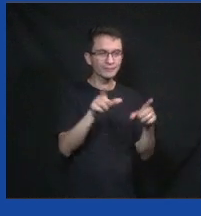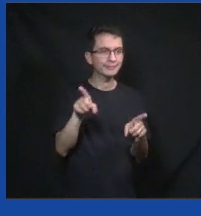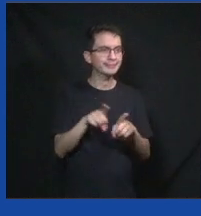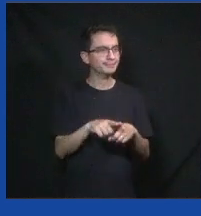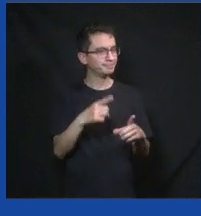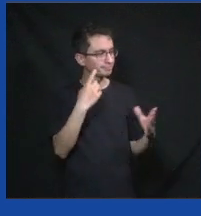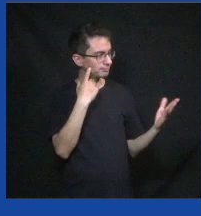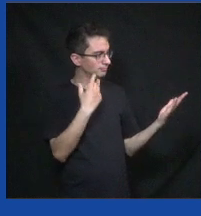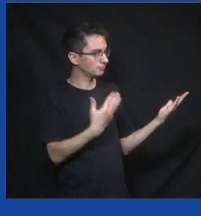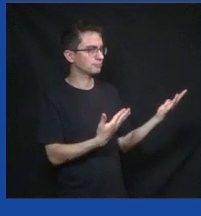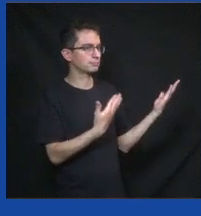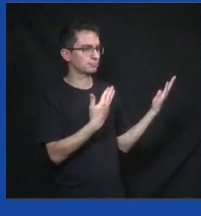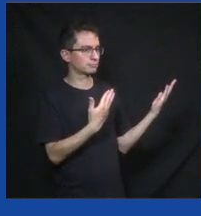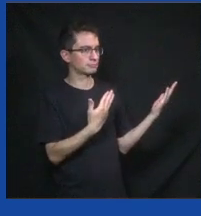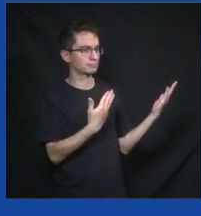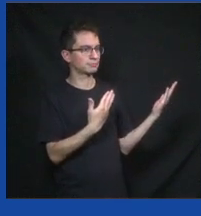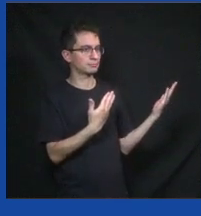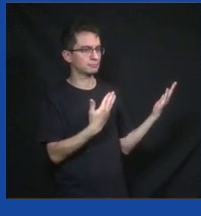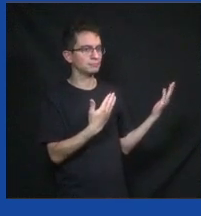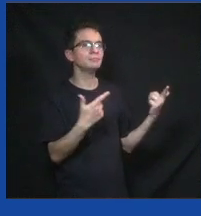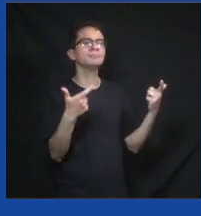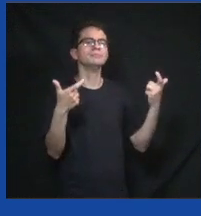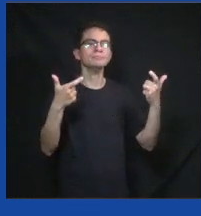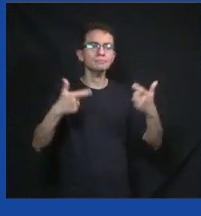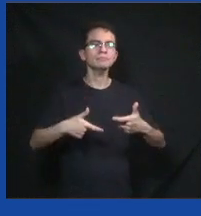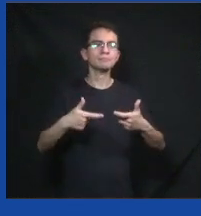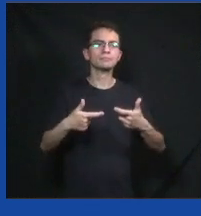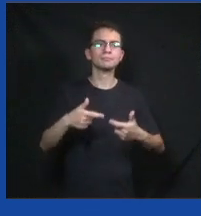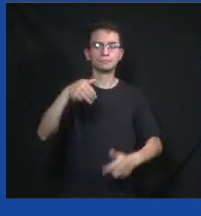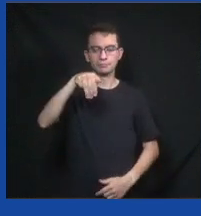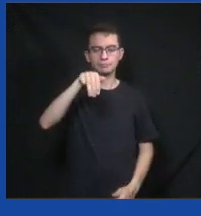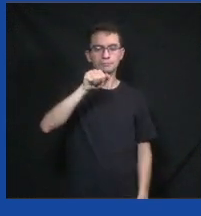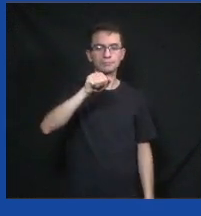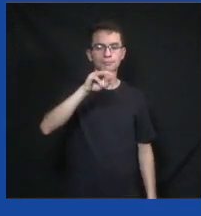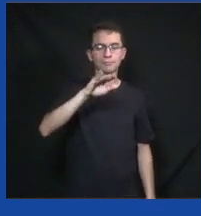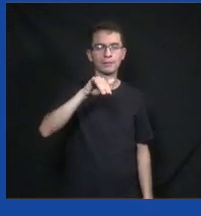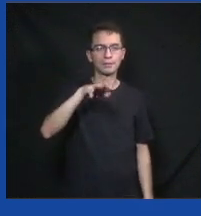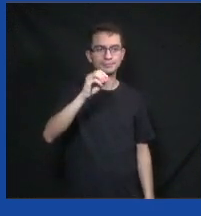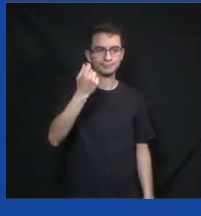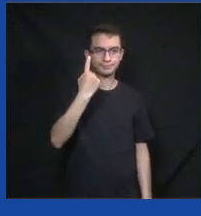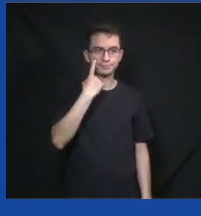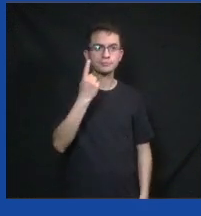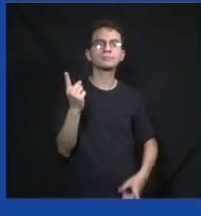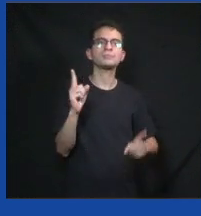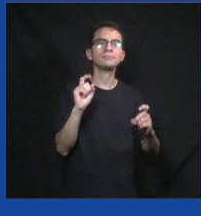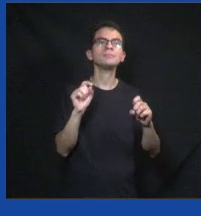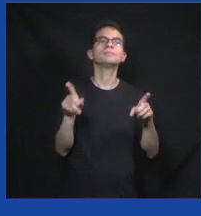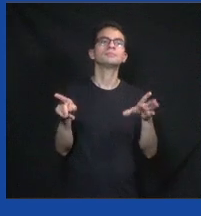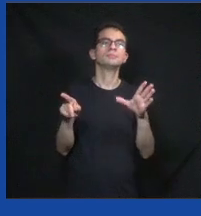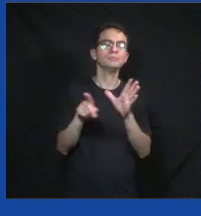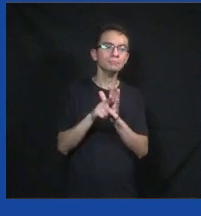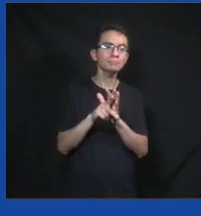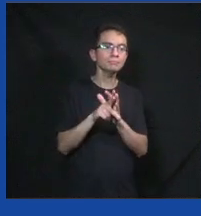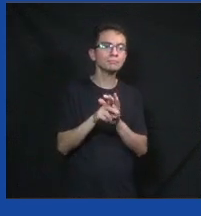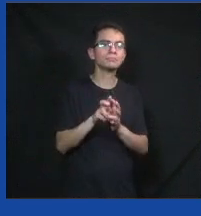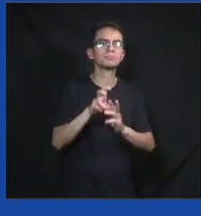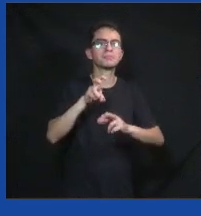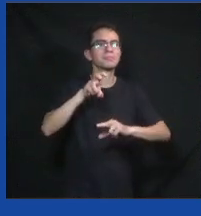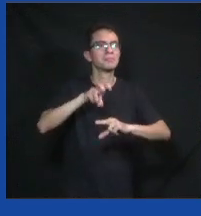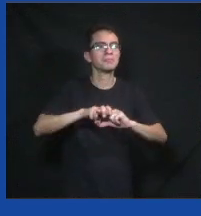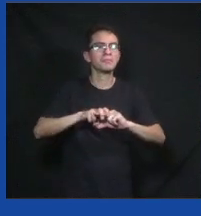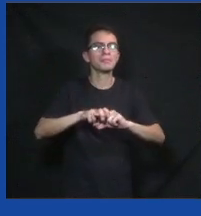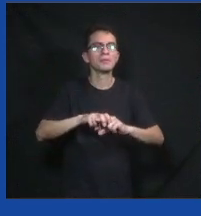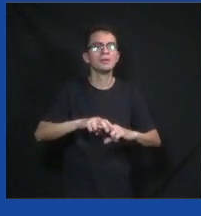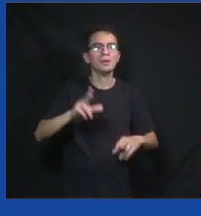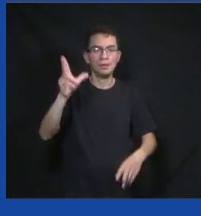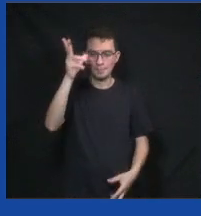A Prefeitura de Maceió, que é uma das cidades que utiliza a plataforma. Eu estou aqui como se tivesse essa foto como se fosse da cadeira do prefeito e aqui estão os